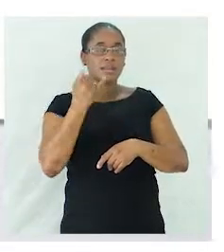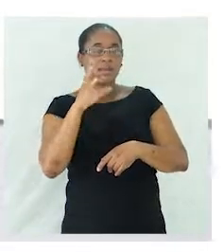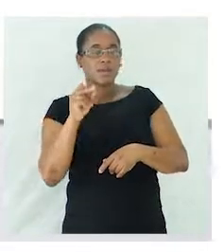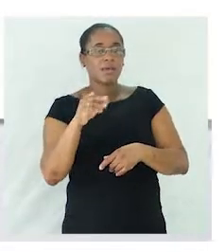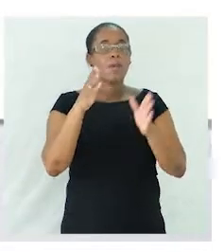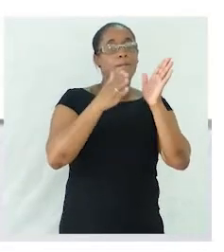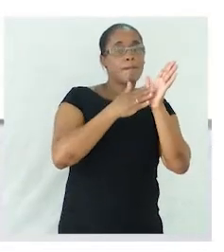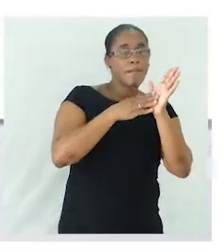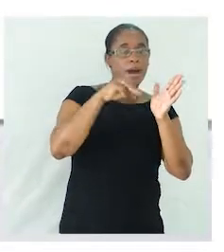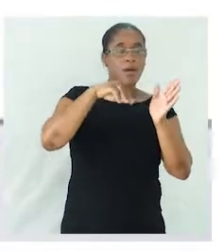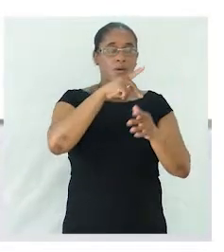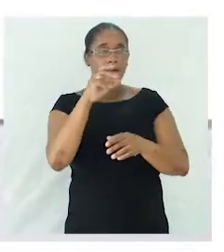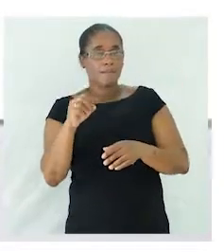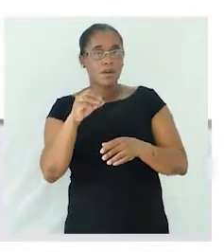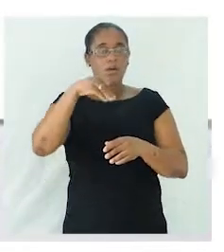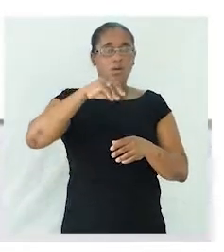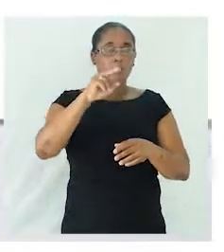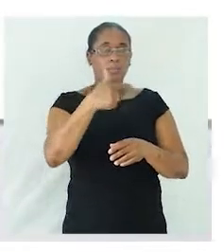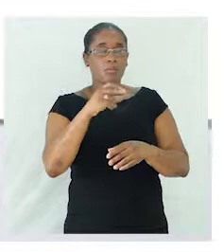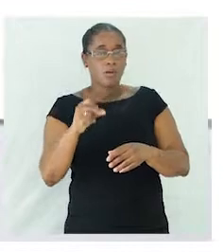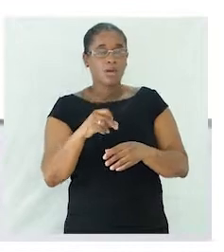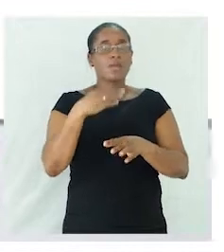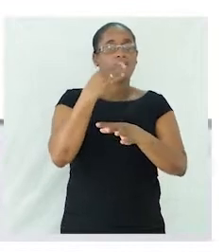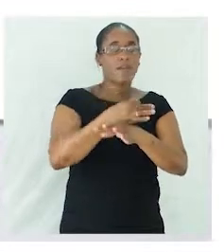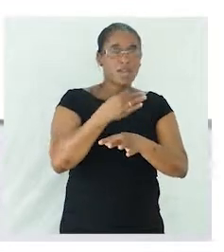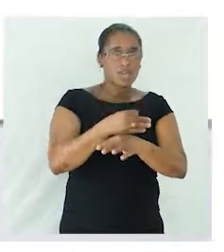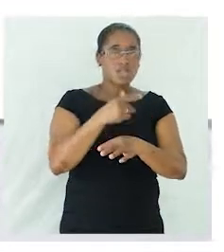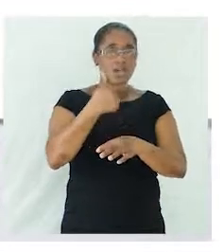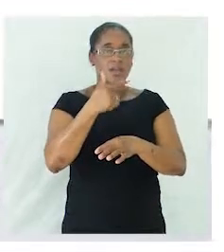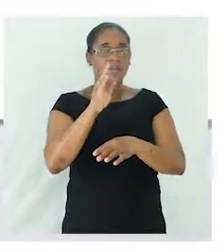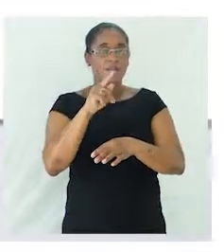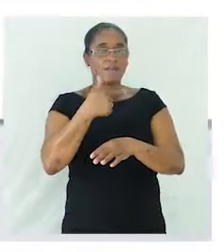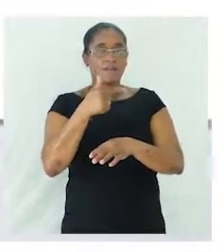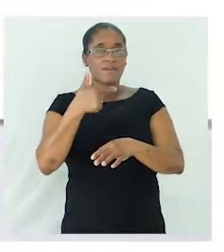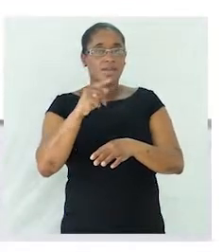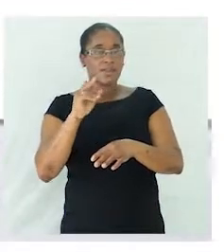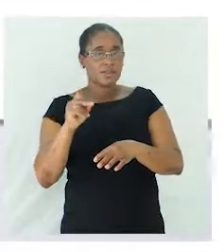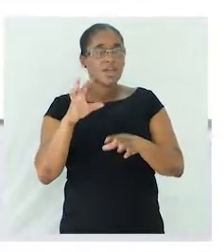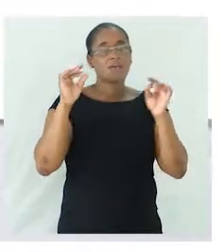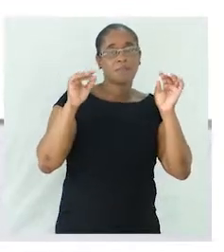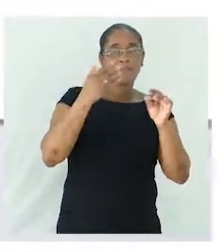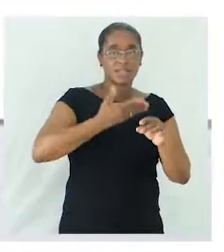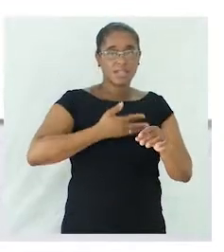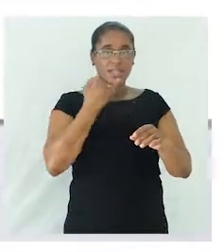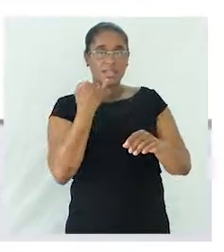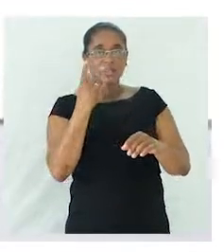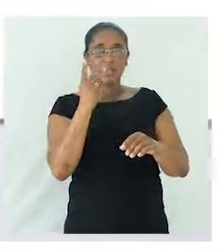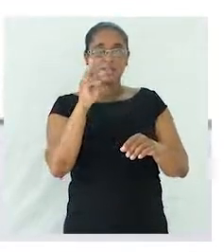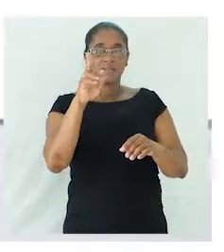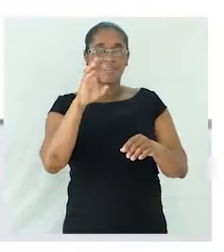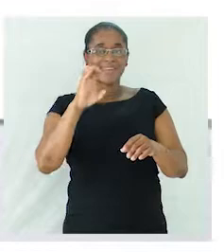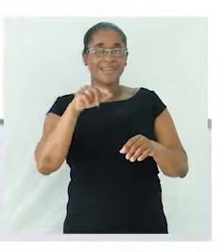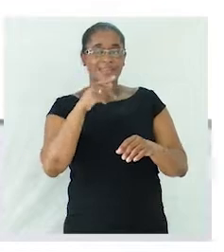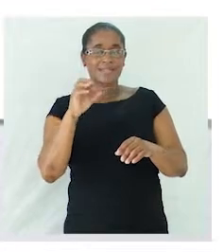pipocas, lã, festa e diversão. E para coletivo, vocês encontraram algum substantivo neste